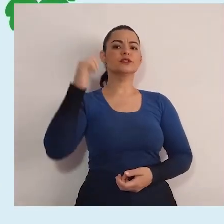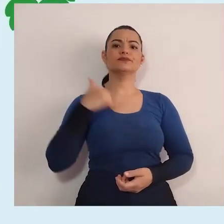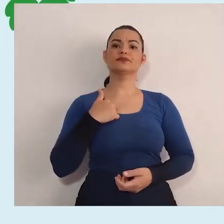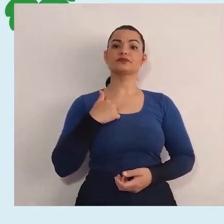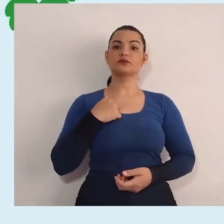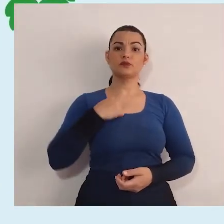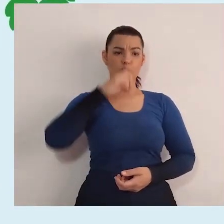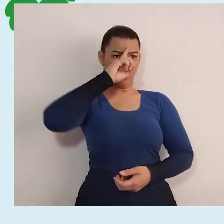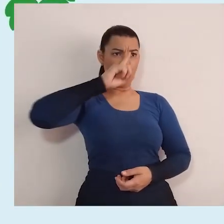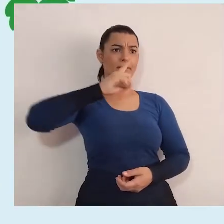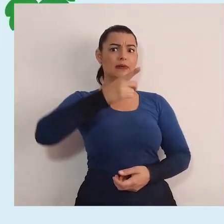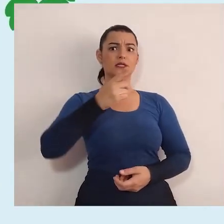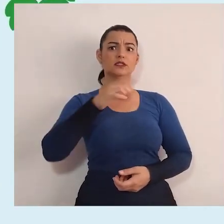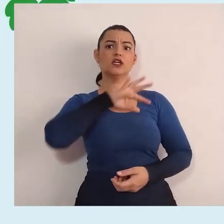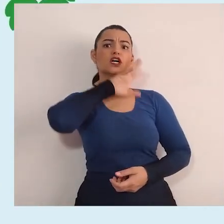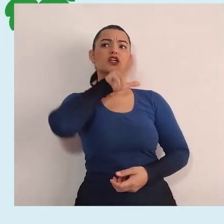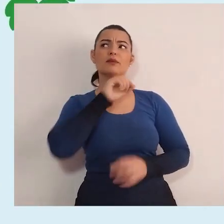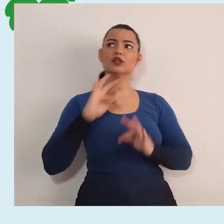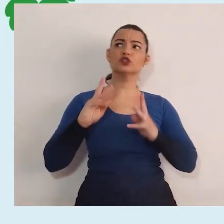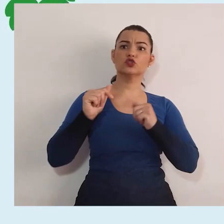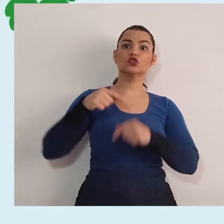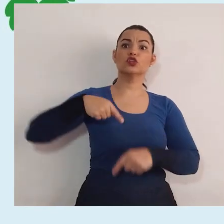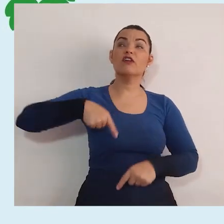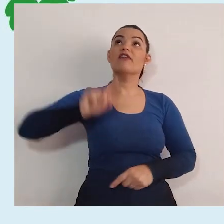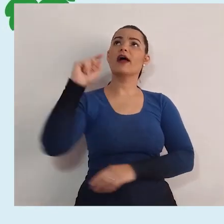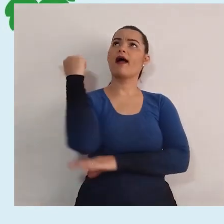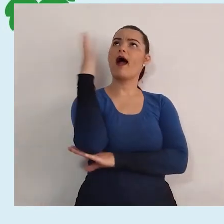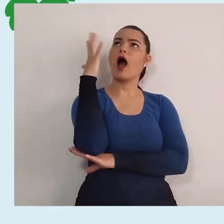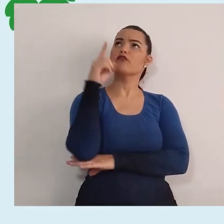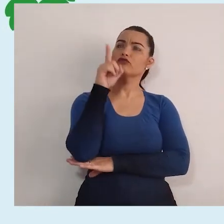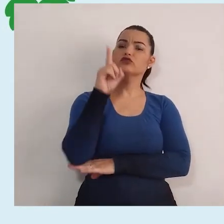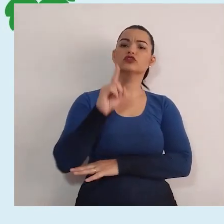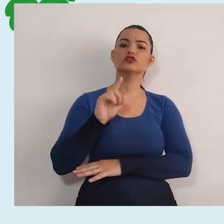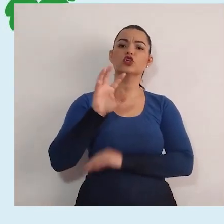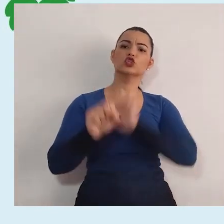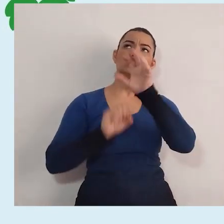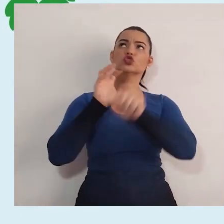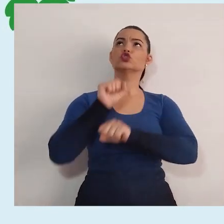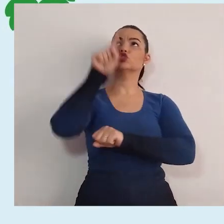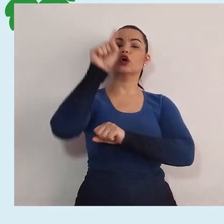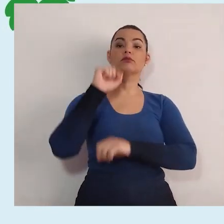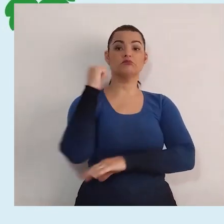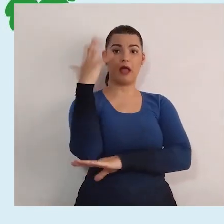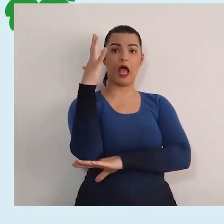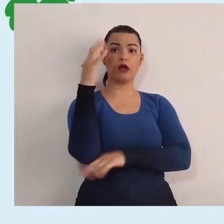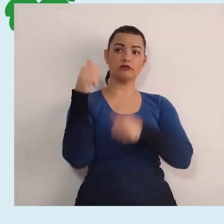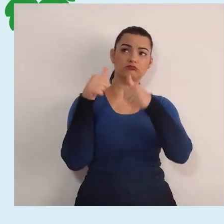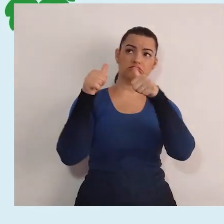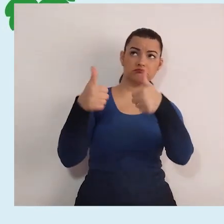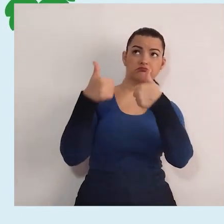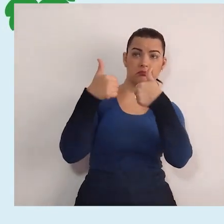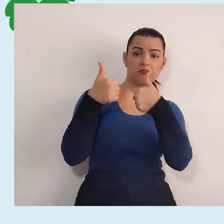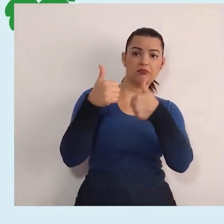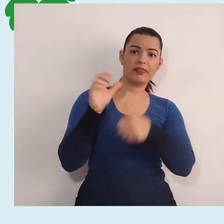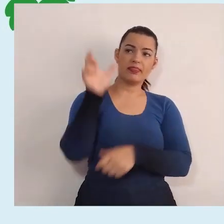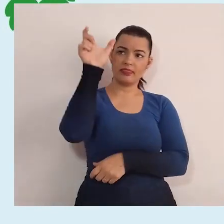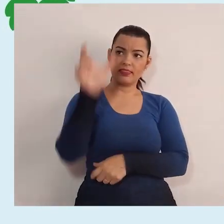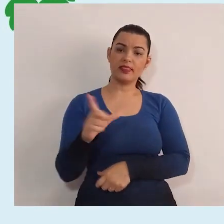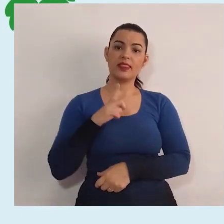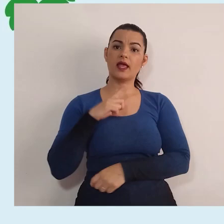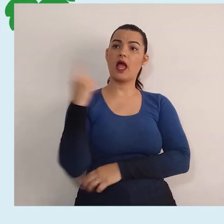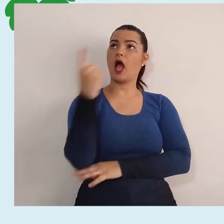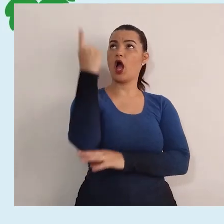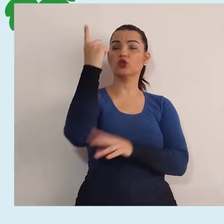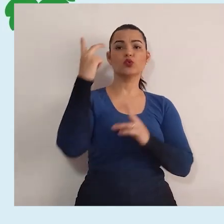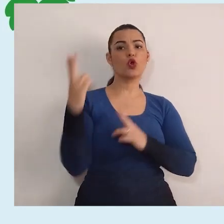Imaginem que eu desse a seguinte ordem para esses animais. Subam naquela árvore. A árvore está lá. Ela tem a